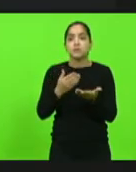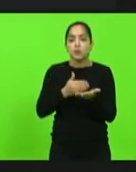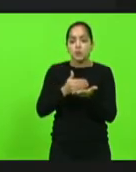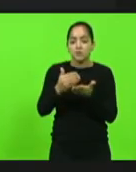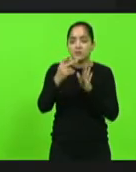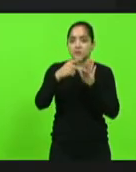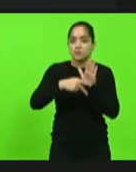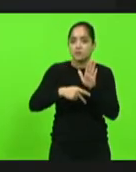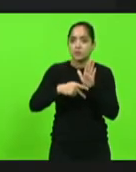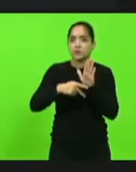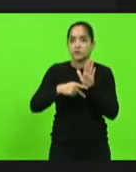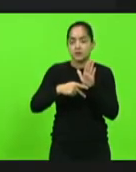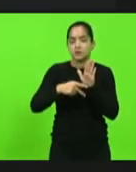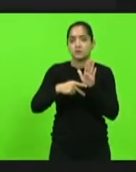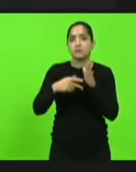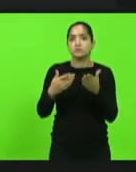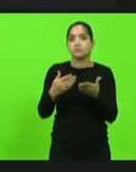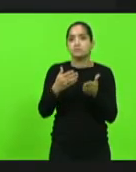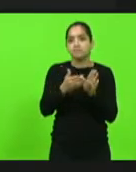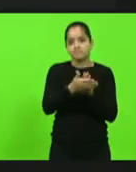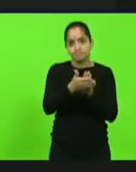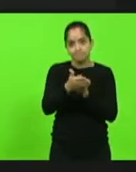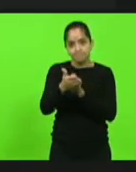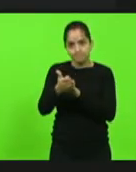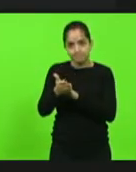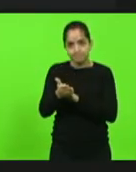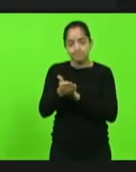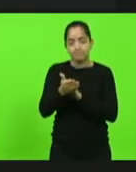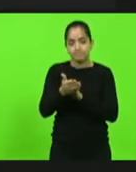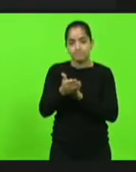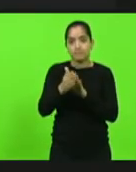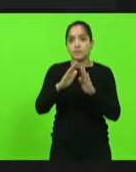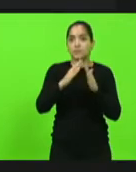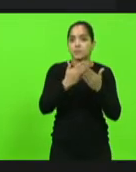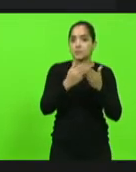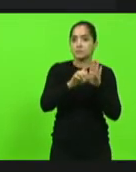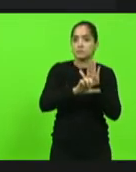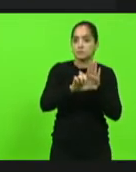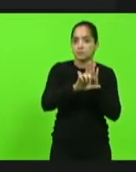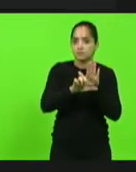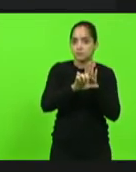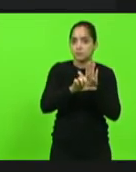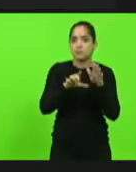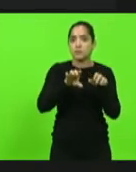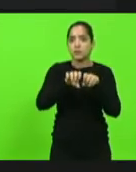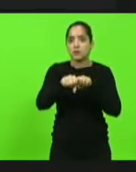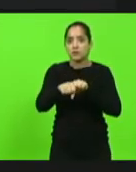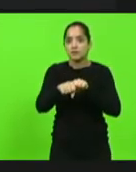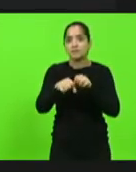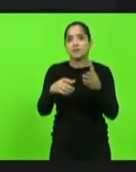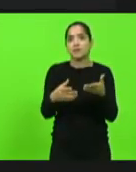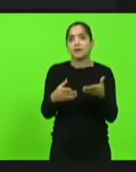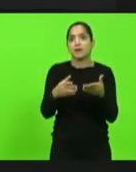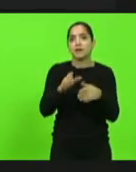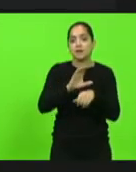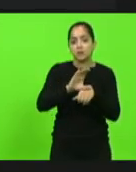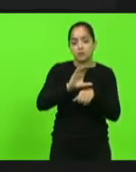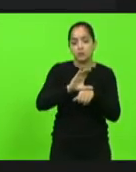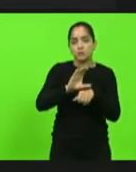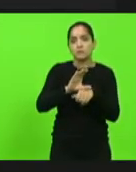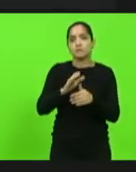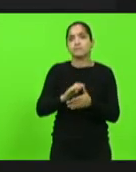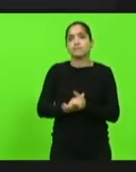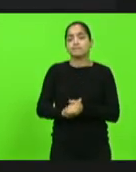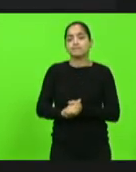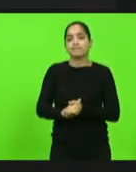parabéns à senhora por essa iniciativa e à escola do legislativo por qualificar os nossos estudantes. Deus abençoe, muito obrigado.